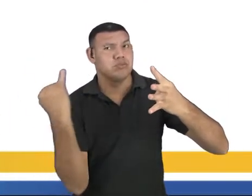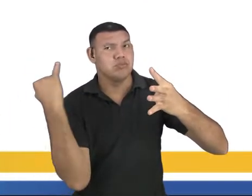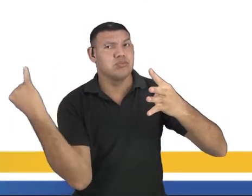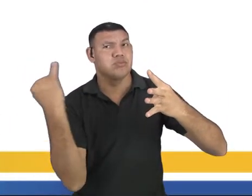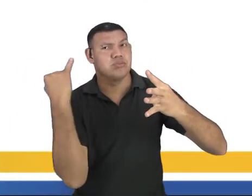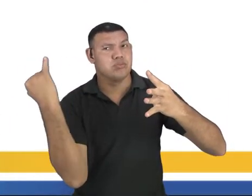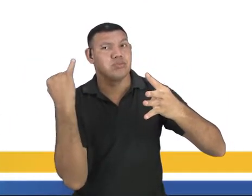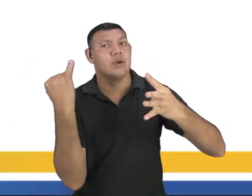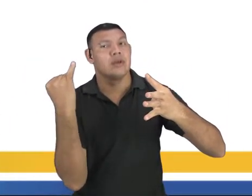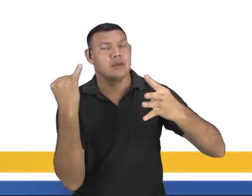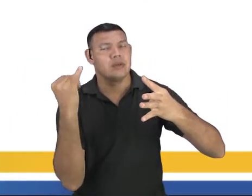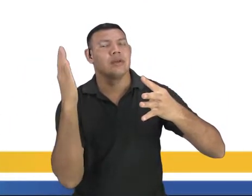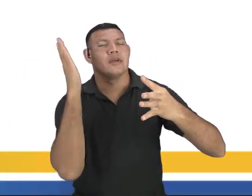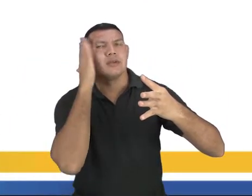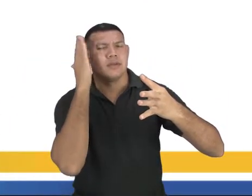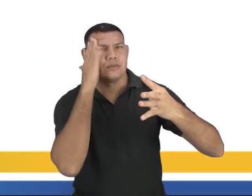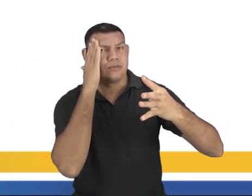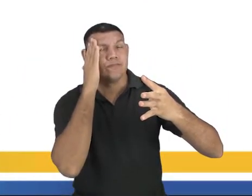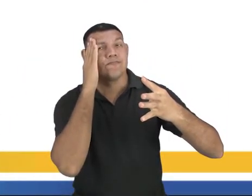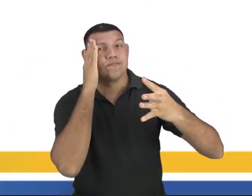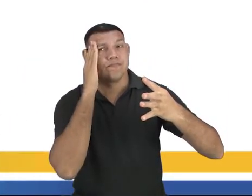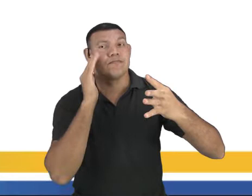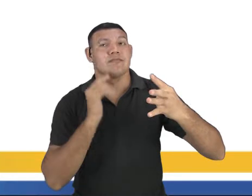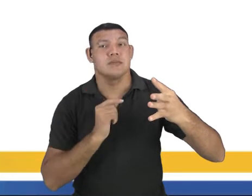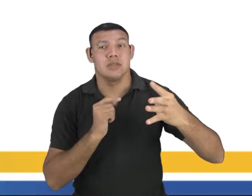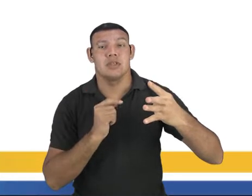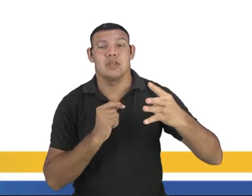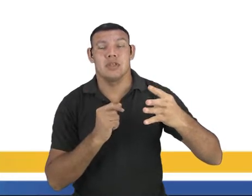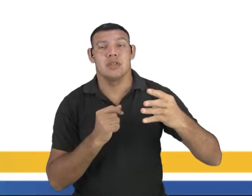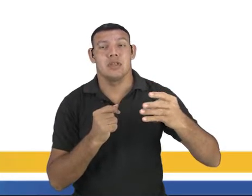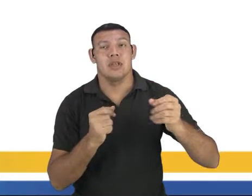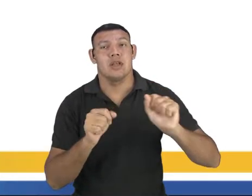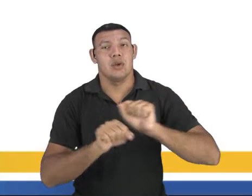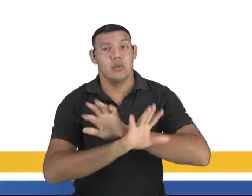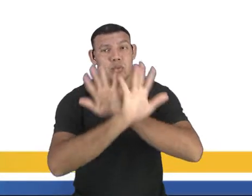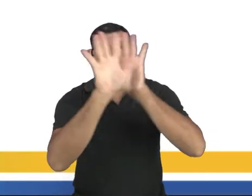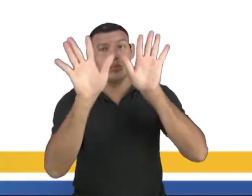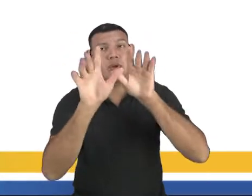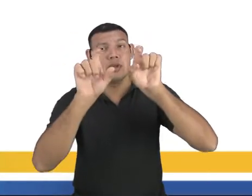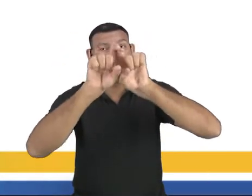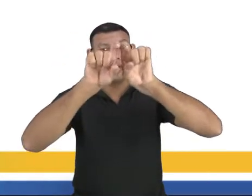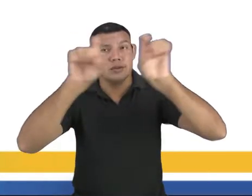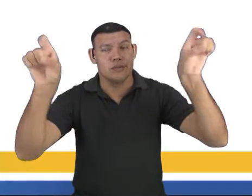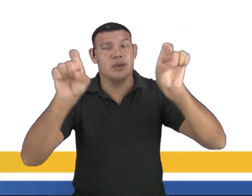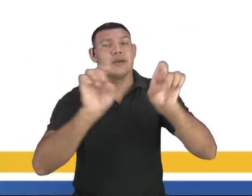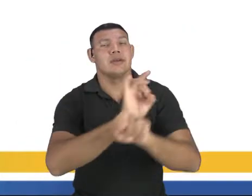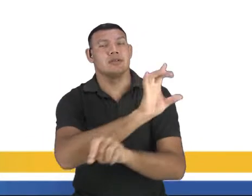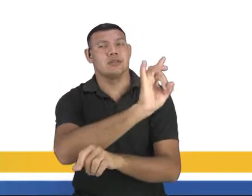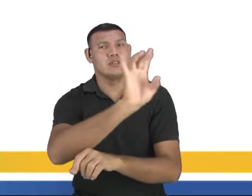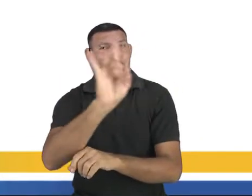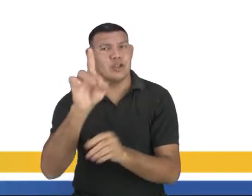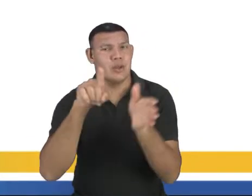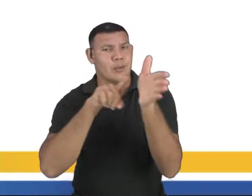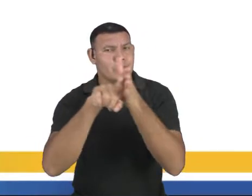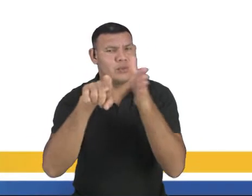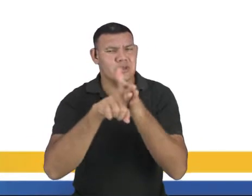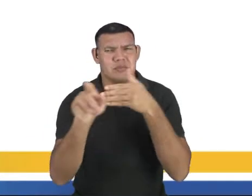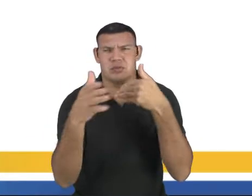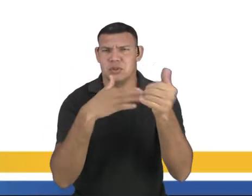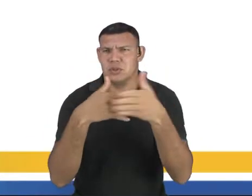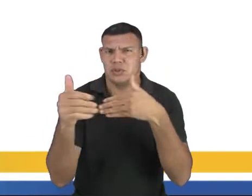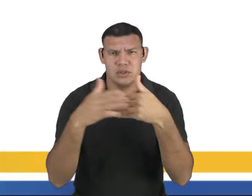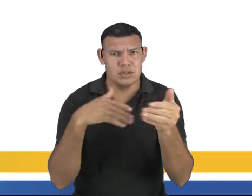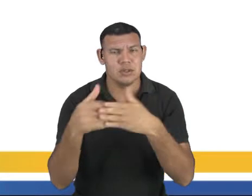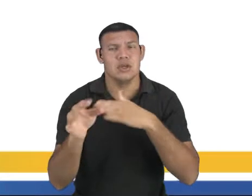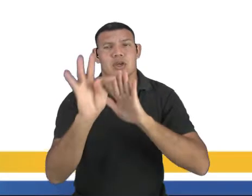tem que levar em consideração, que estão explícitas no enunciado de cada questão. independente